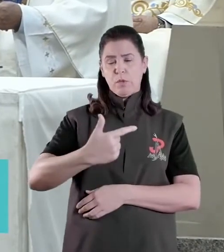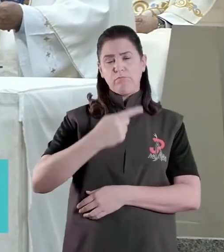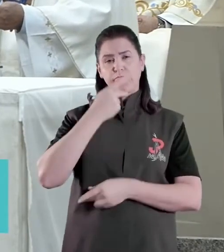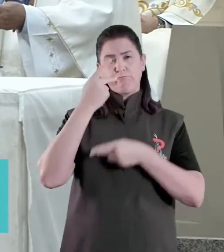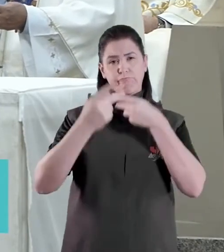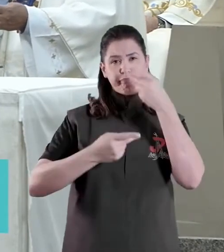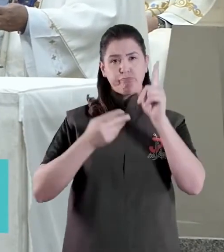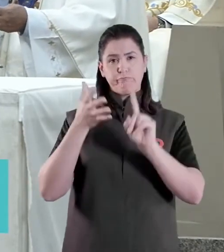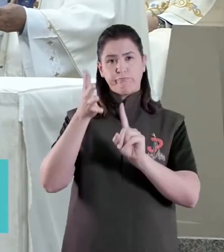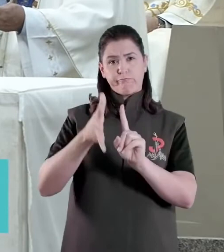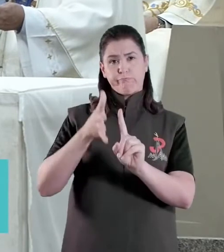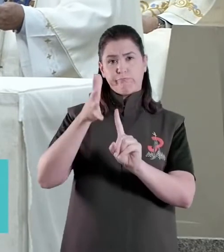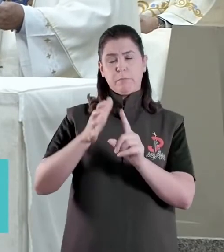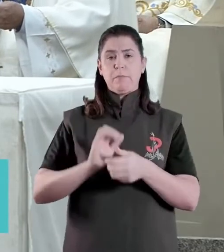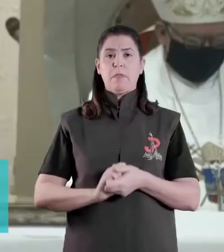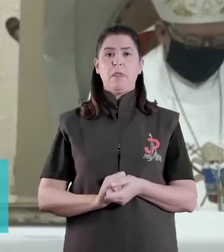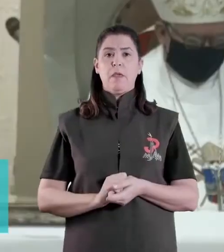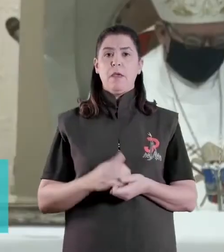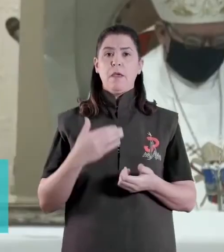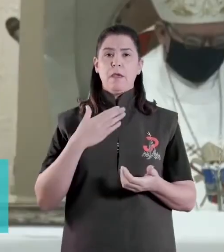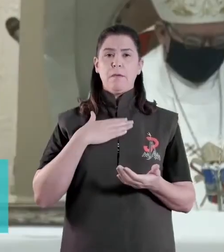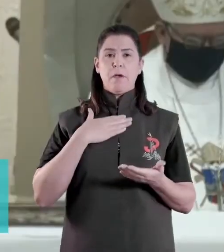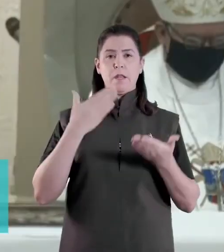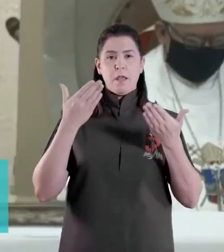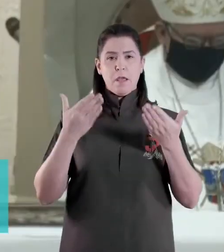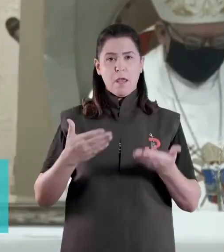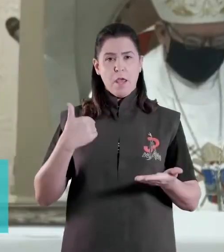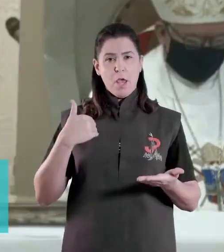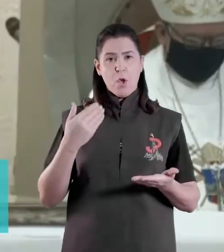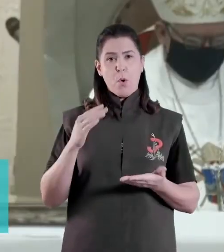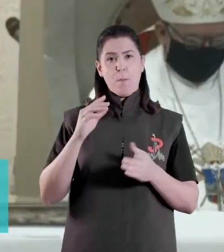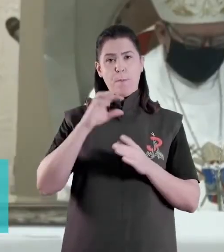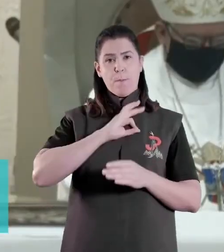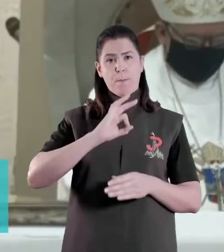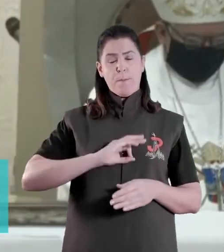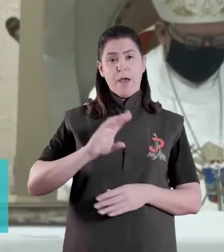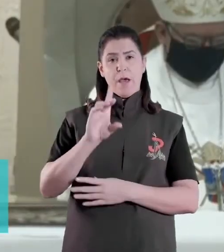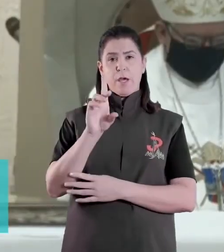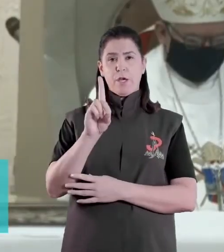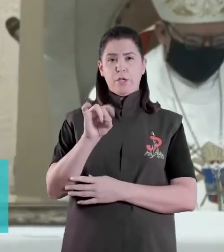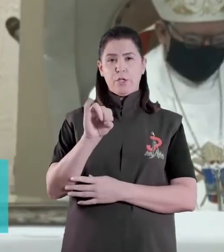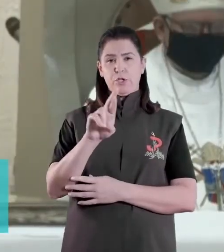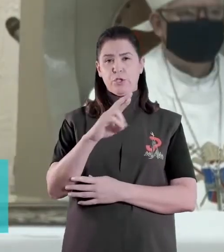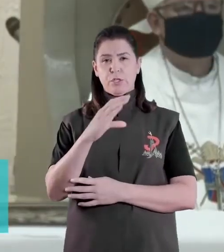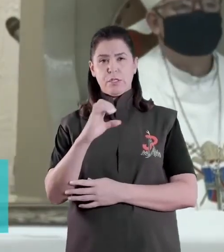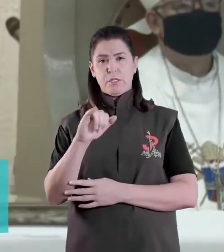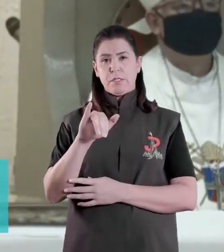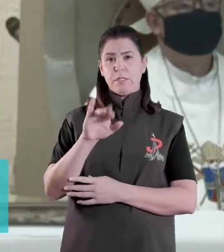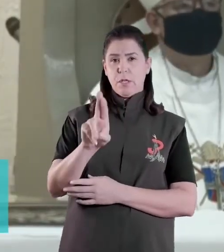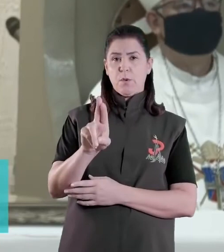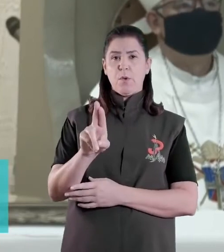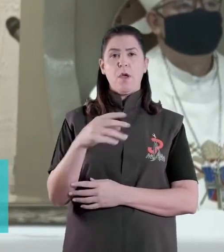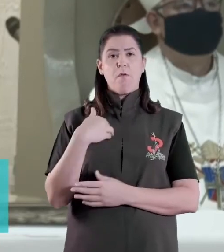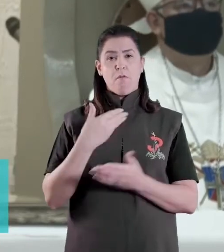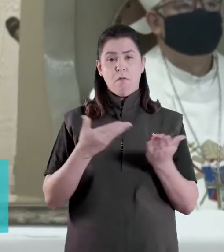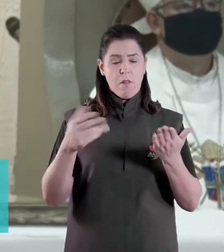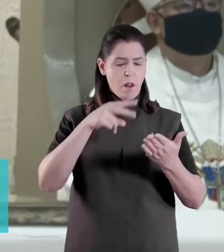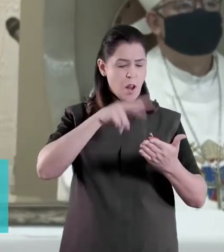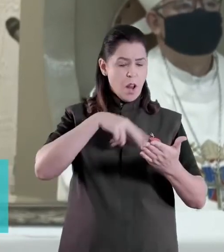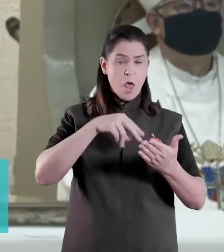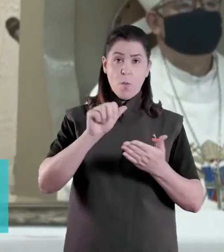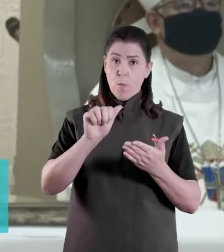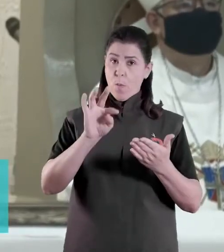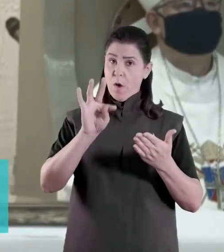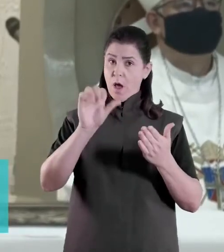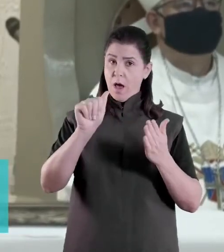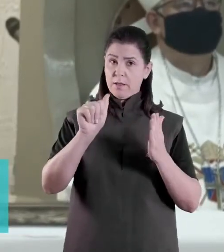E, para constar, eu, Padre Gersel Alves do Nascimento, chanceler, lavrei a presente ata que,